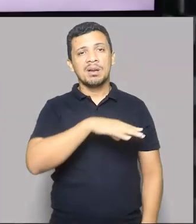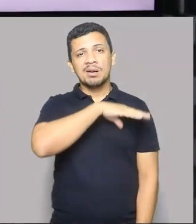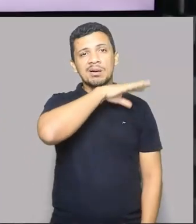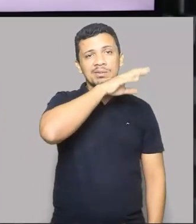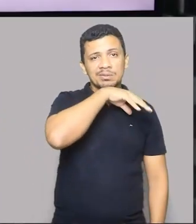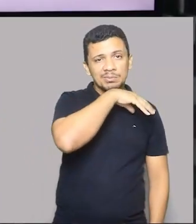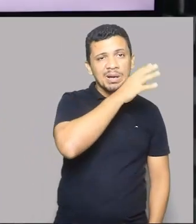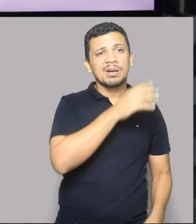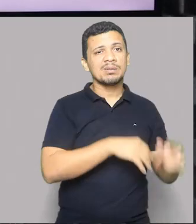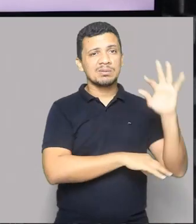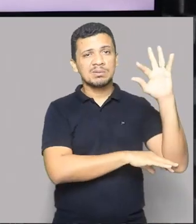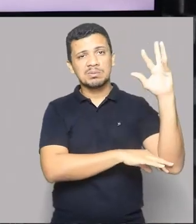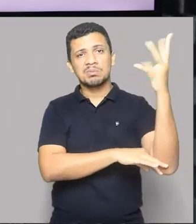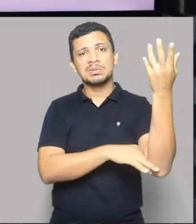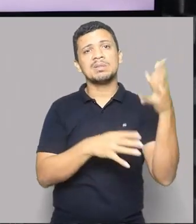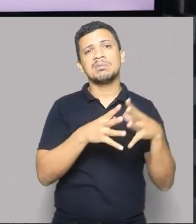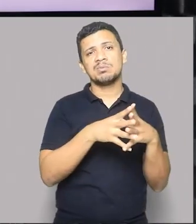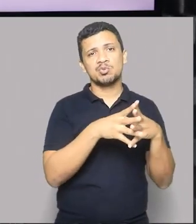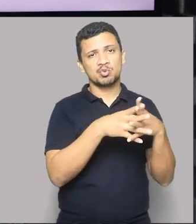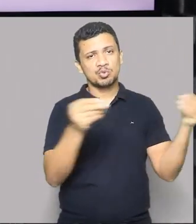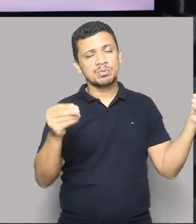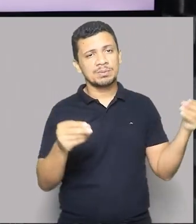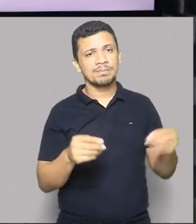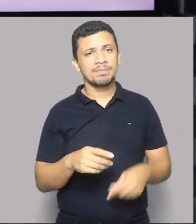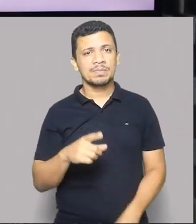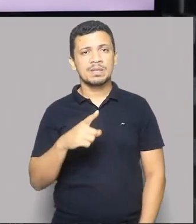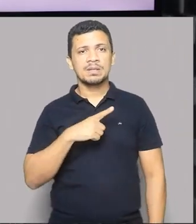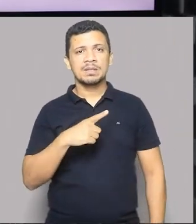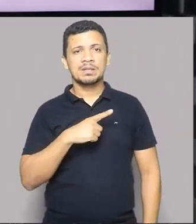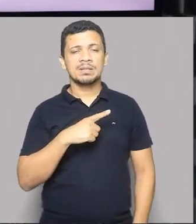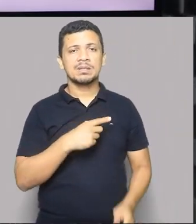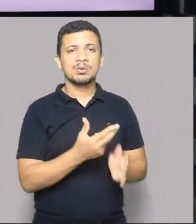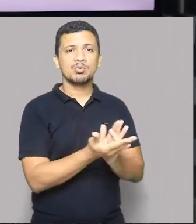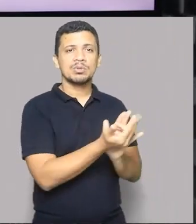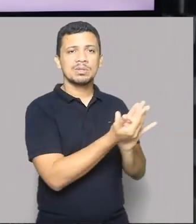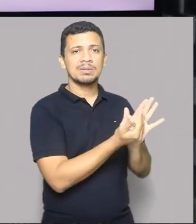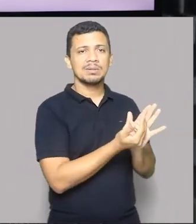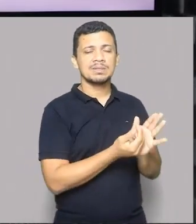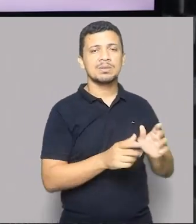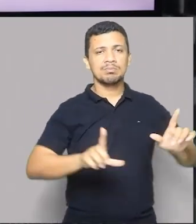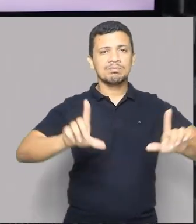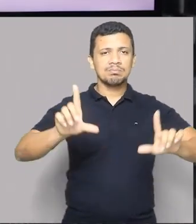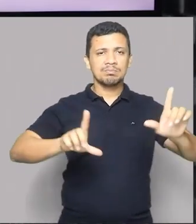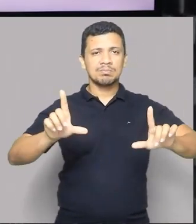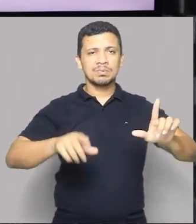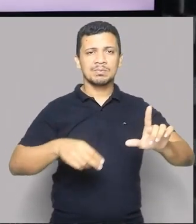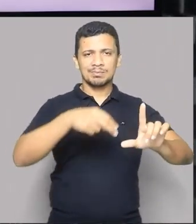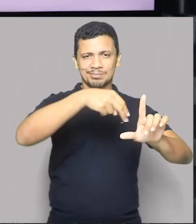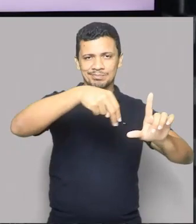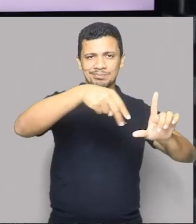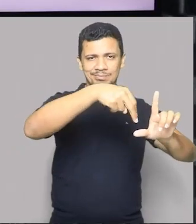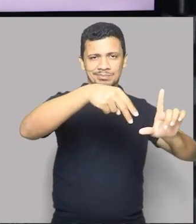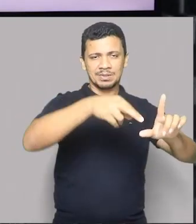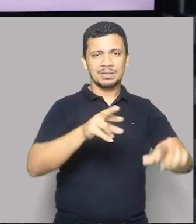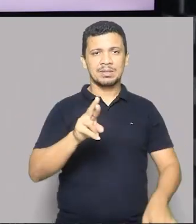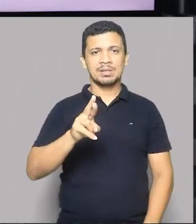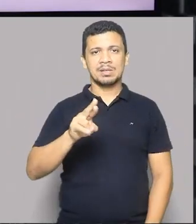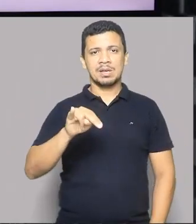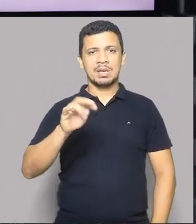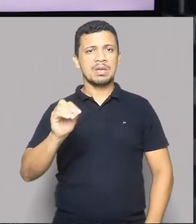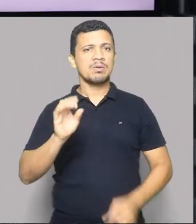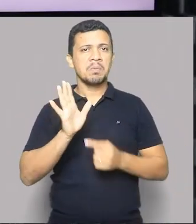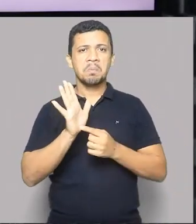desse bioma. Existe um desenho muito legal, o Rio, que logo no início mostra a